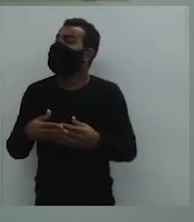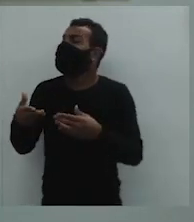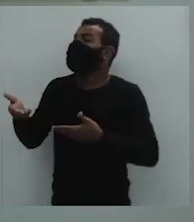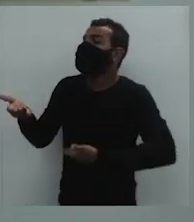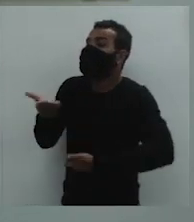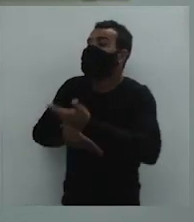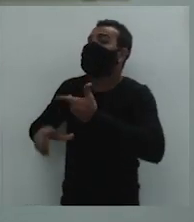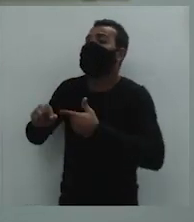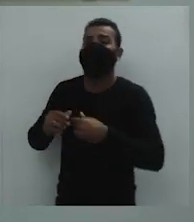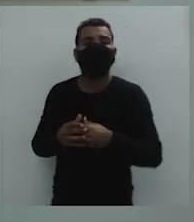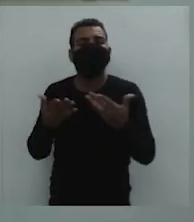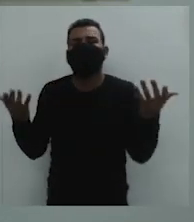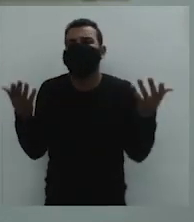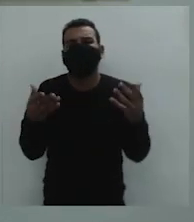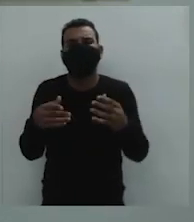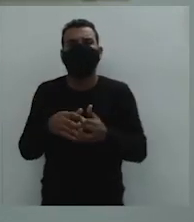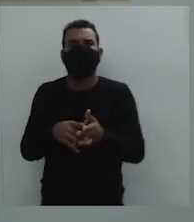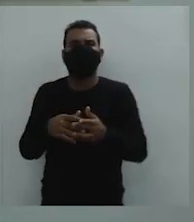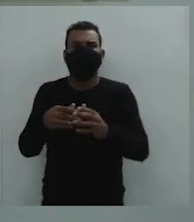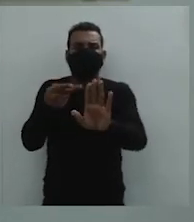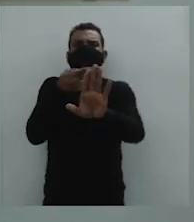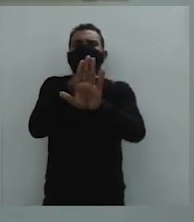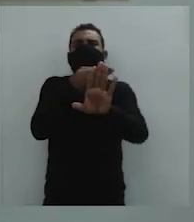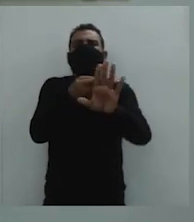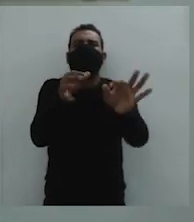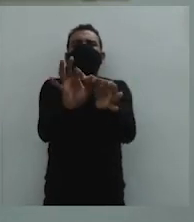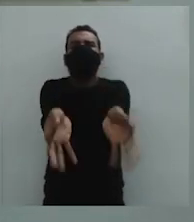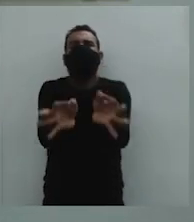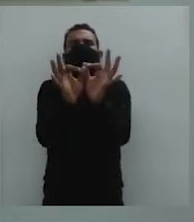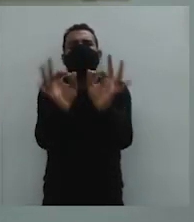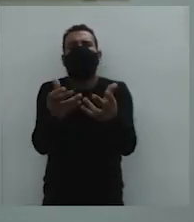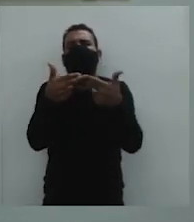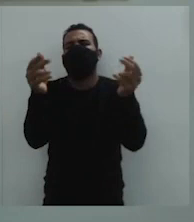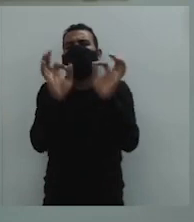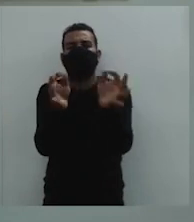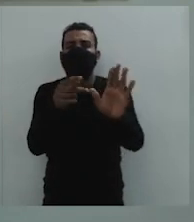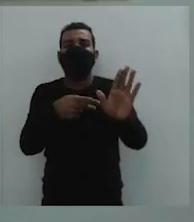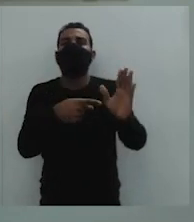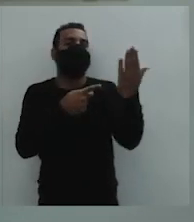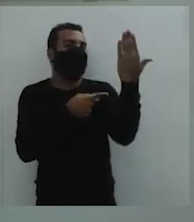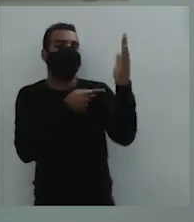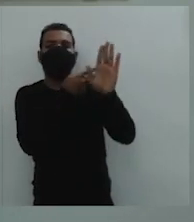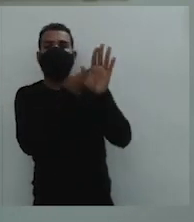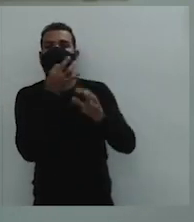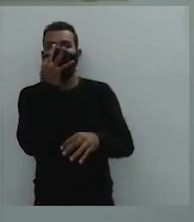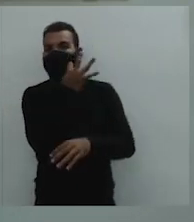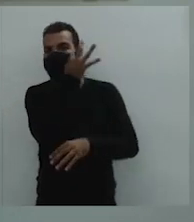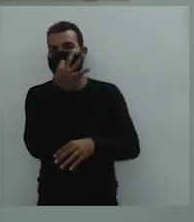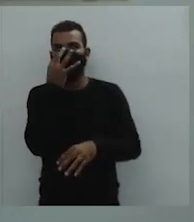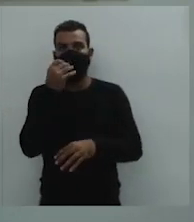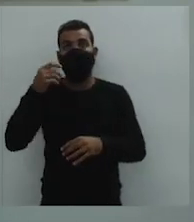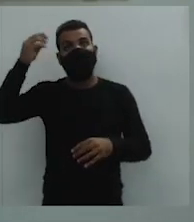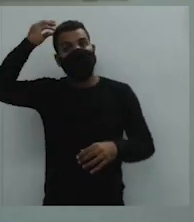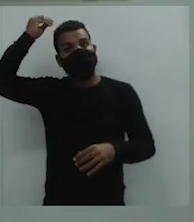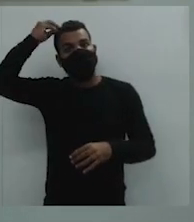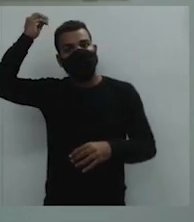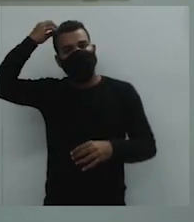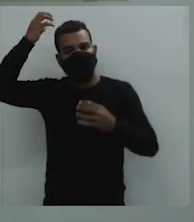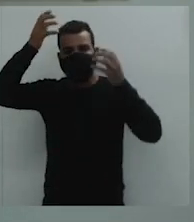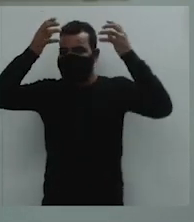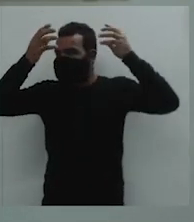pelos europeus como bujingangas, certo? Era um espelho, era um batom, era uma peruca.